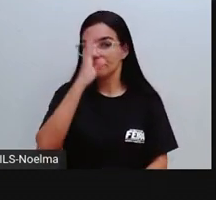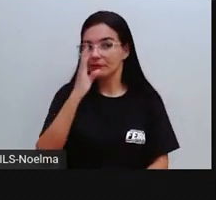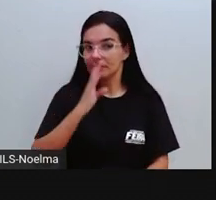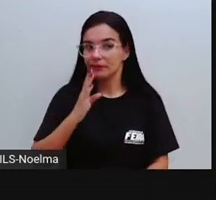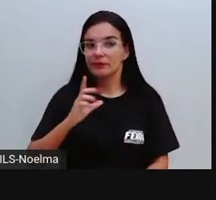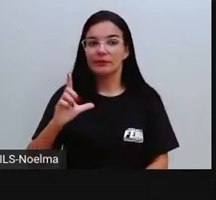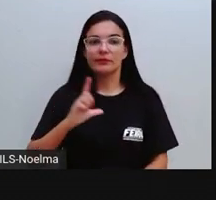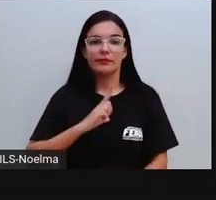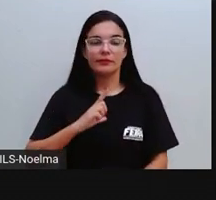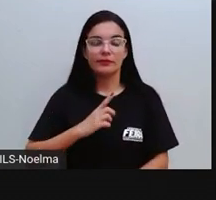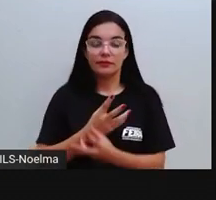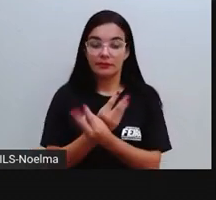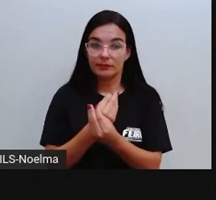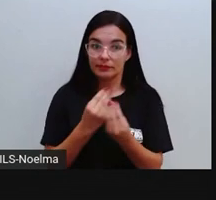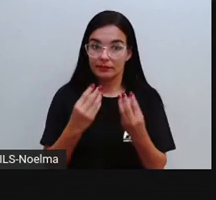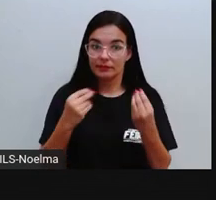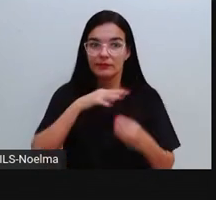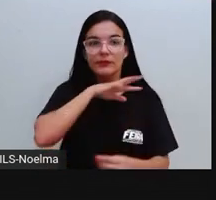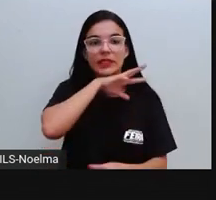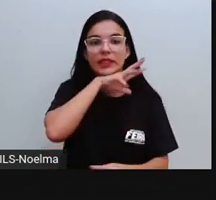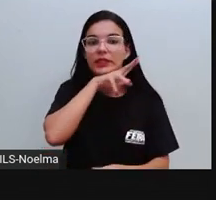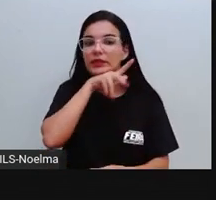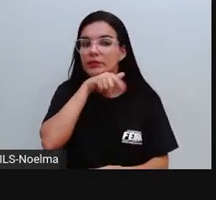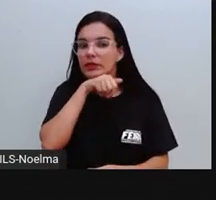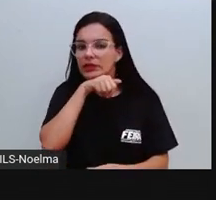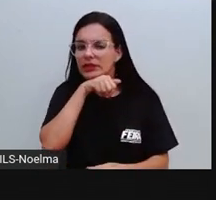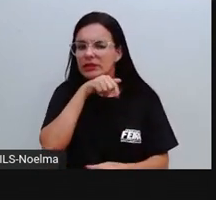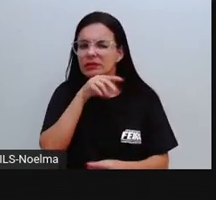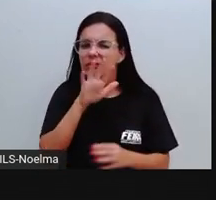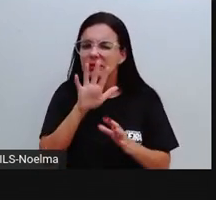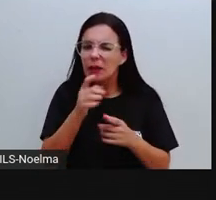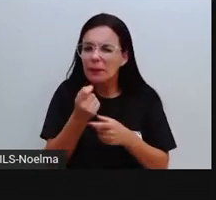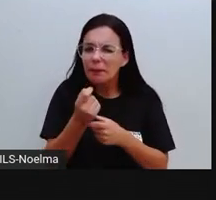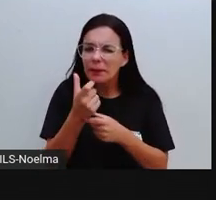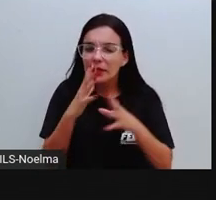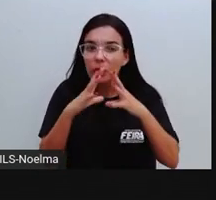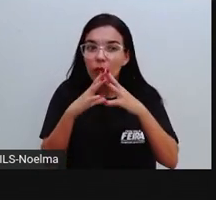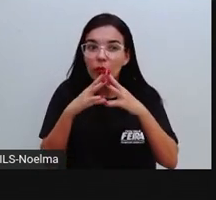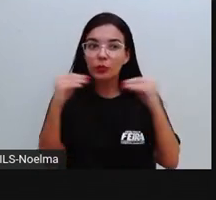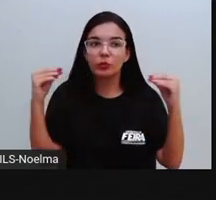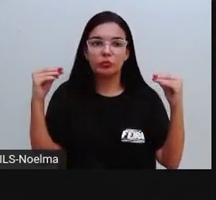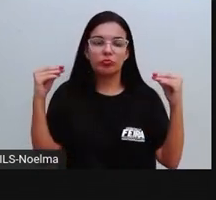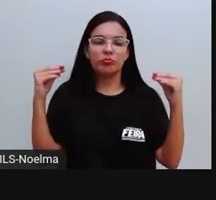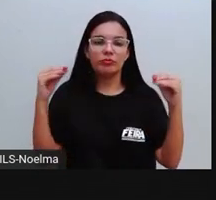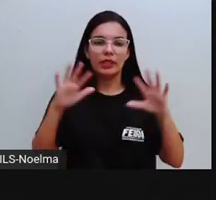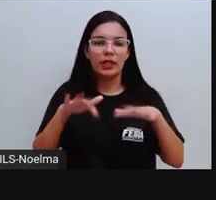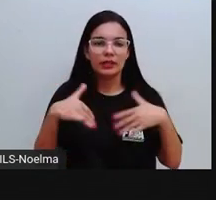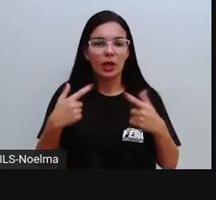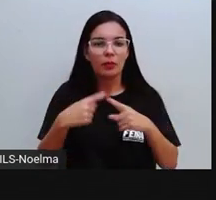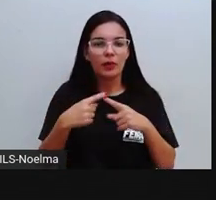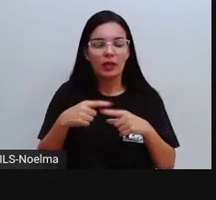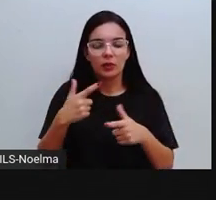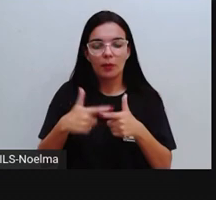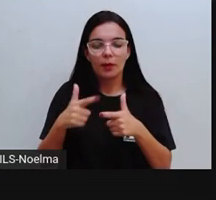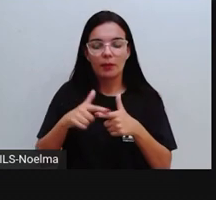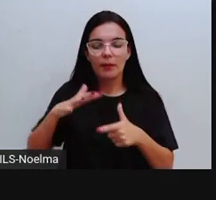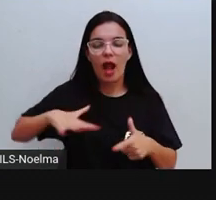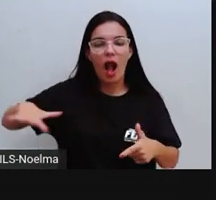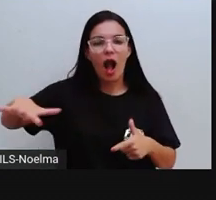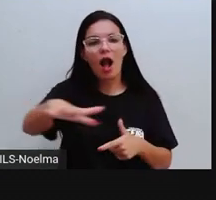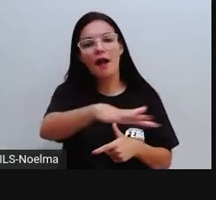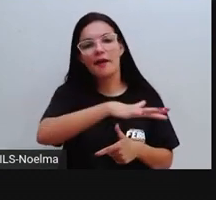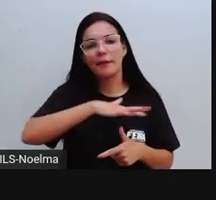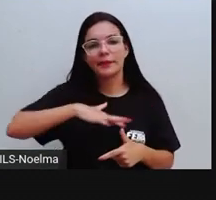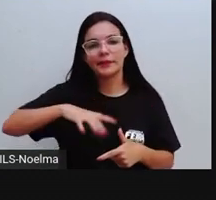várias espécies de animais que estão ameaçadas de extinção por conta de muitos problemas ambientais que nós temos.